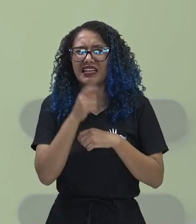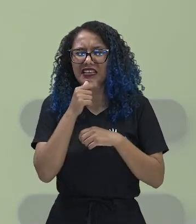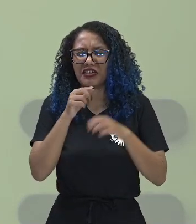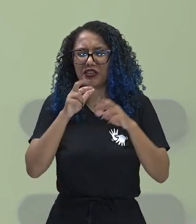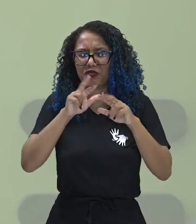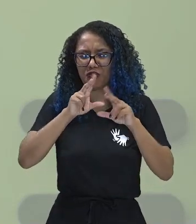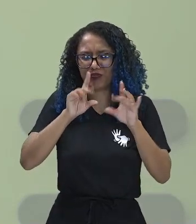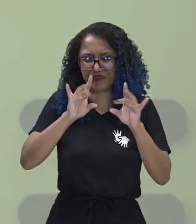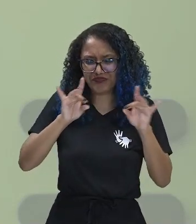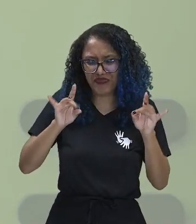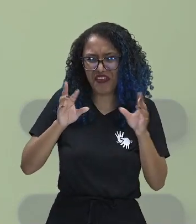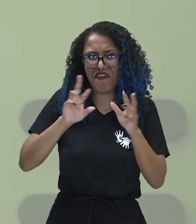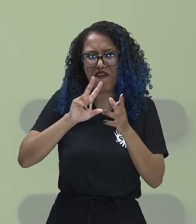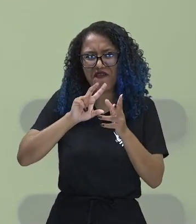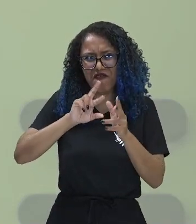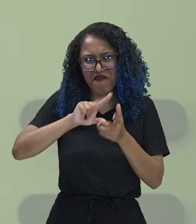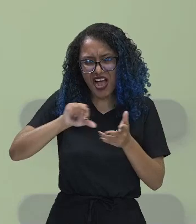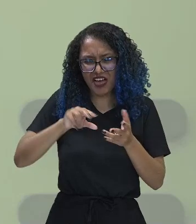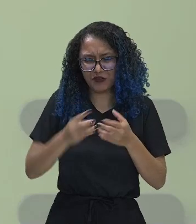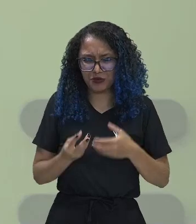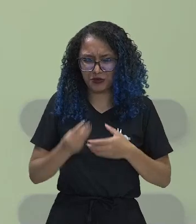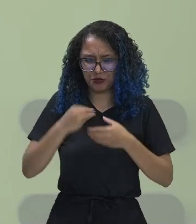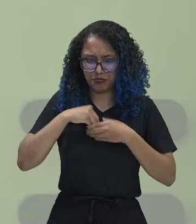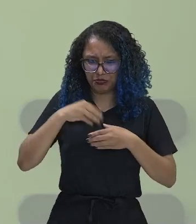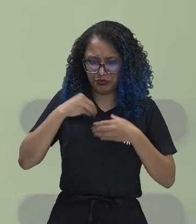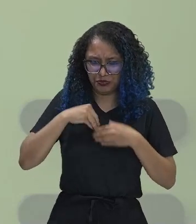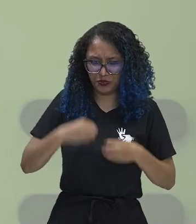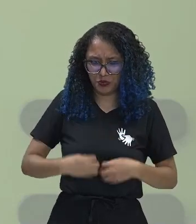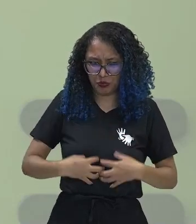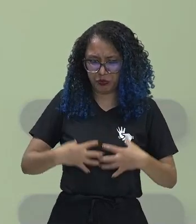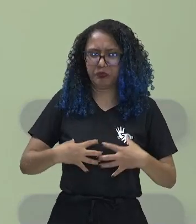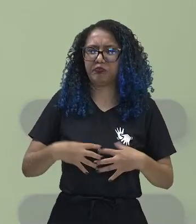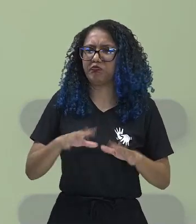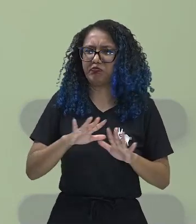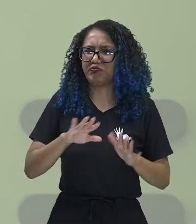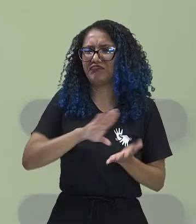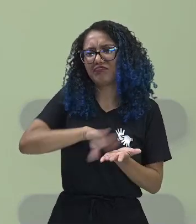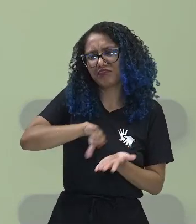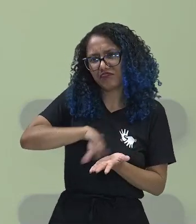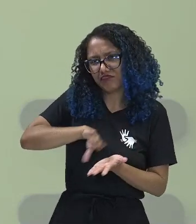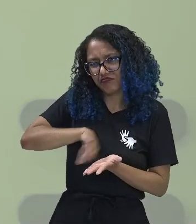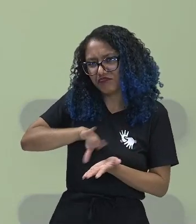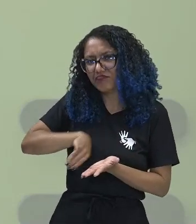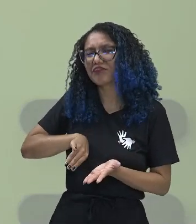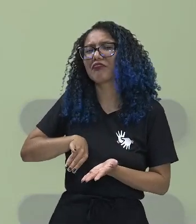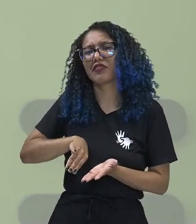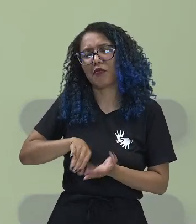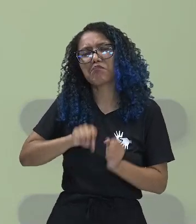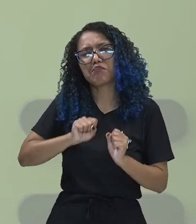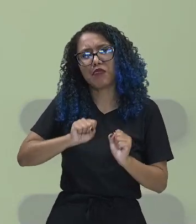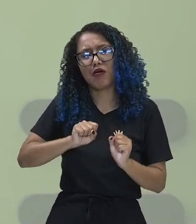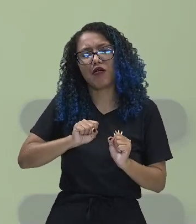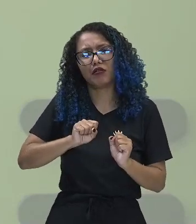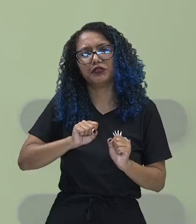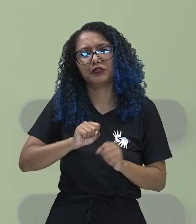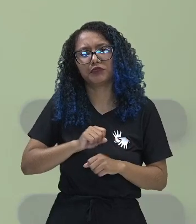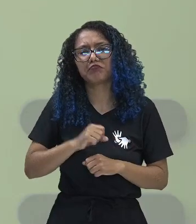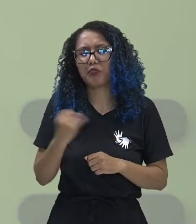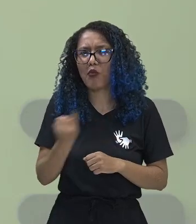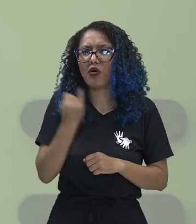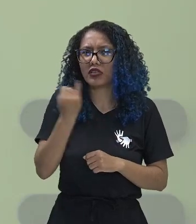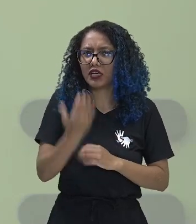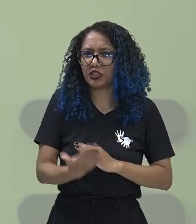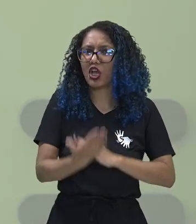está circulando como deveria circular normalmente. Então, a drenagem, a massagem linfática, ela vai ajudar na